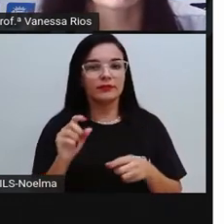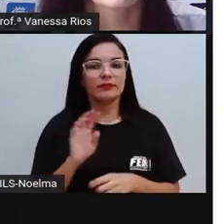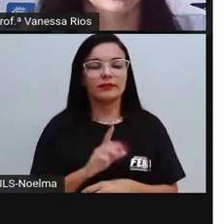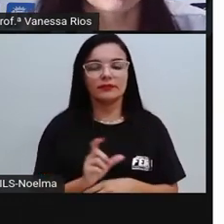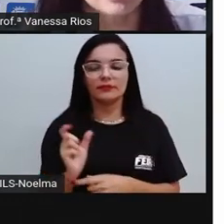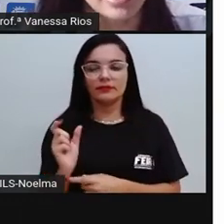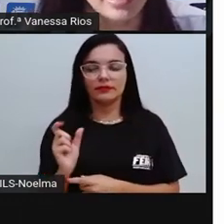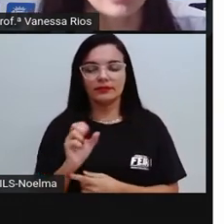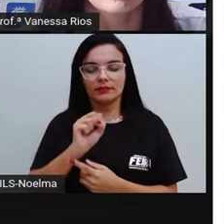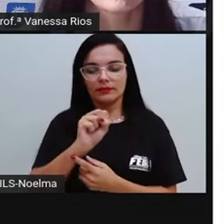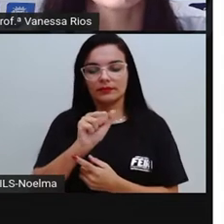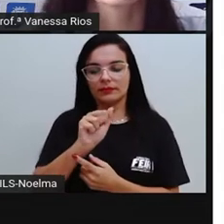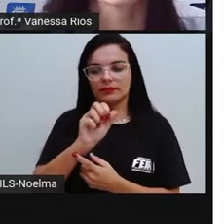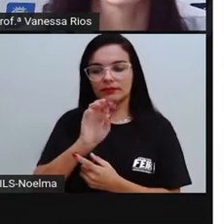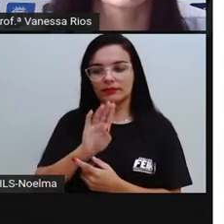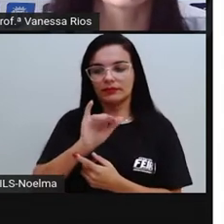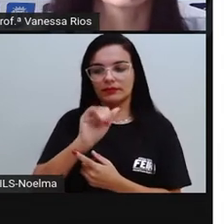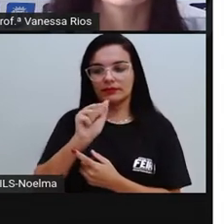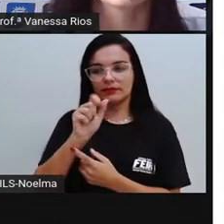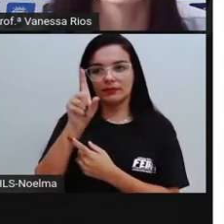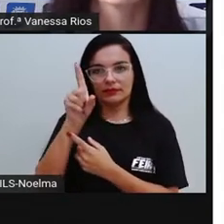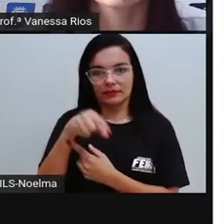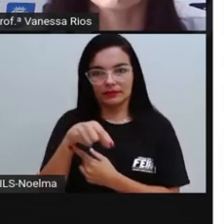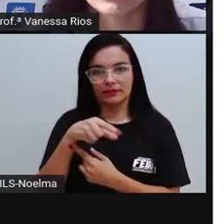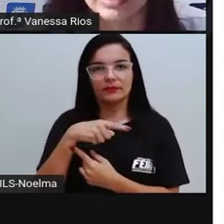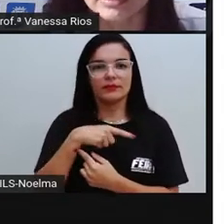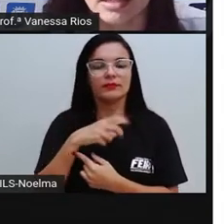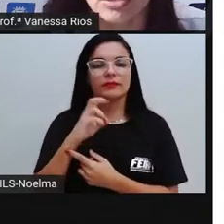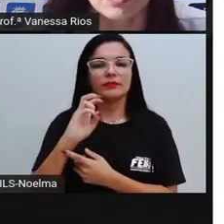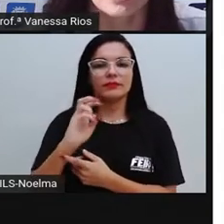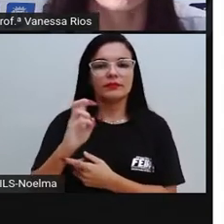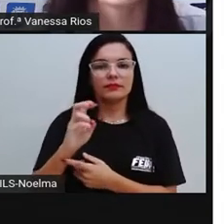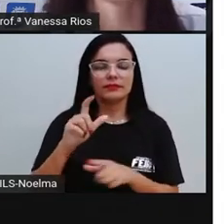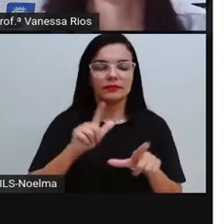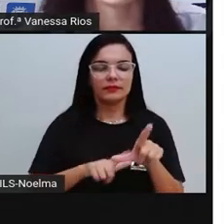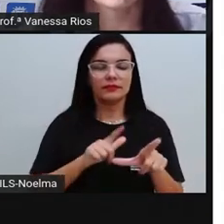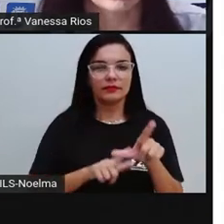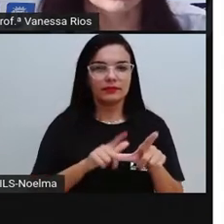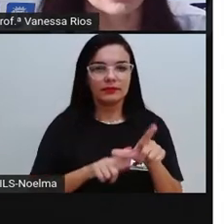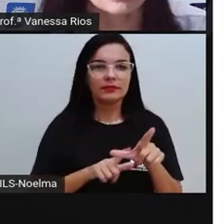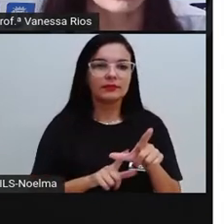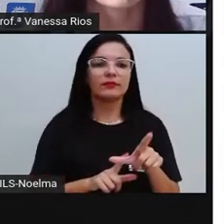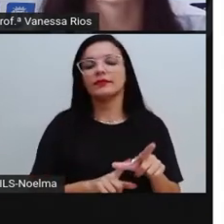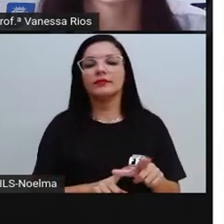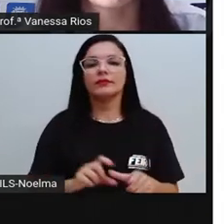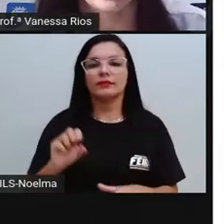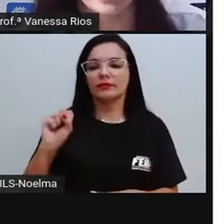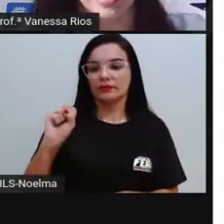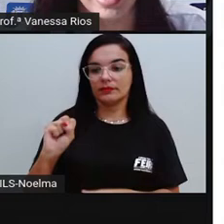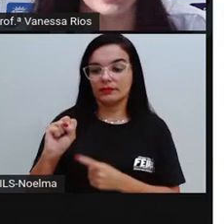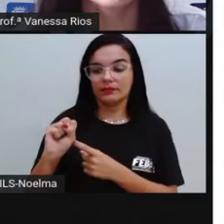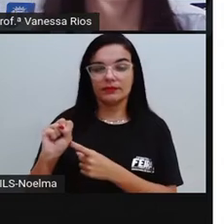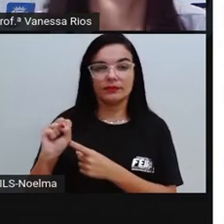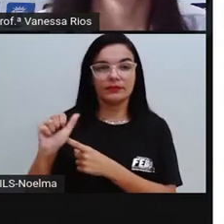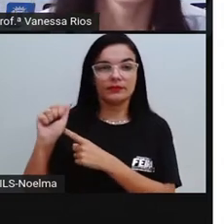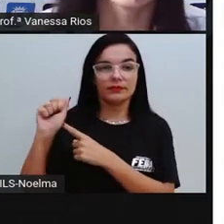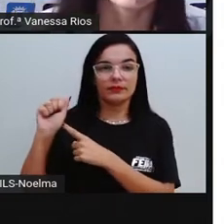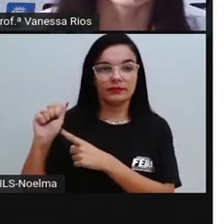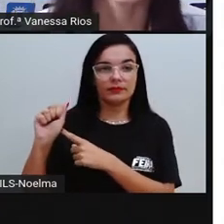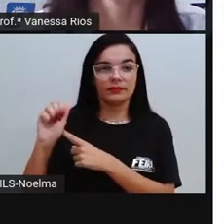palavra sabiá, ela é escrita aí com essas cinco letras, não é? A letra S, a letra A,